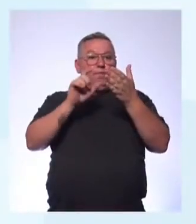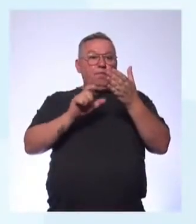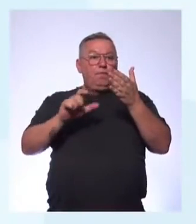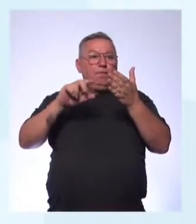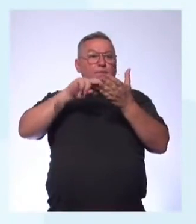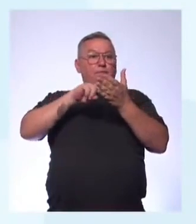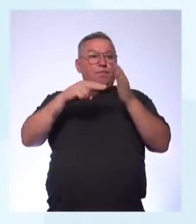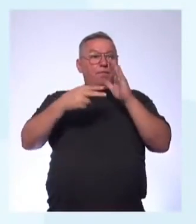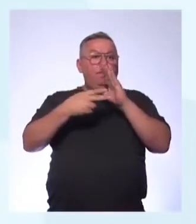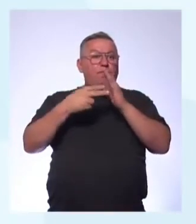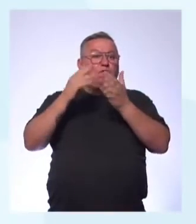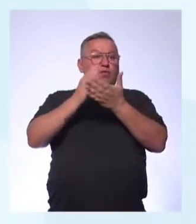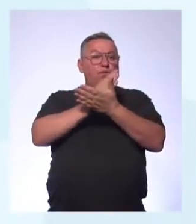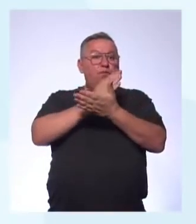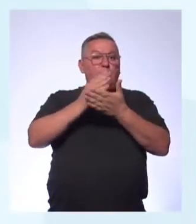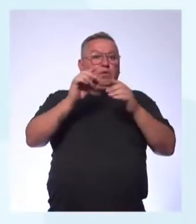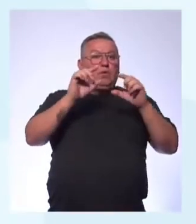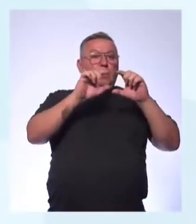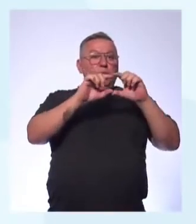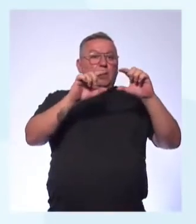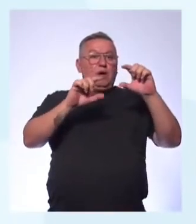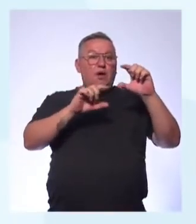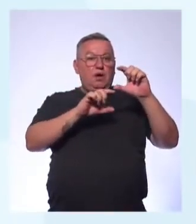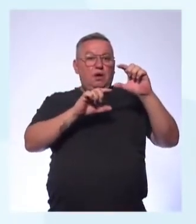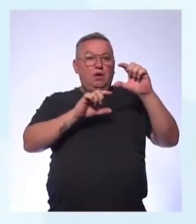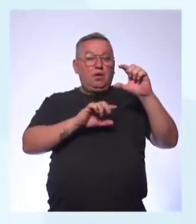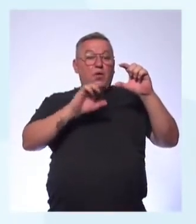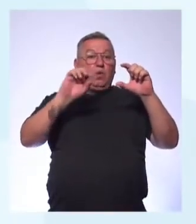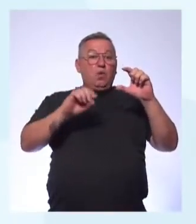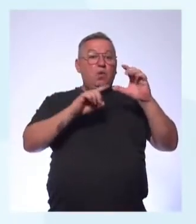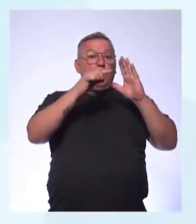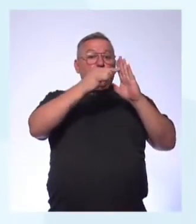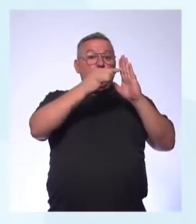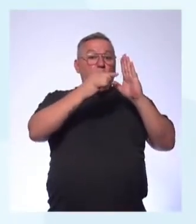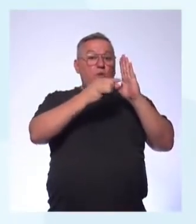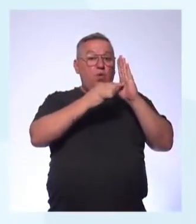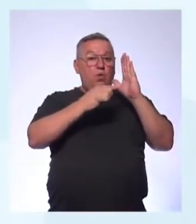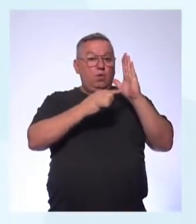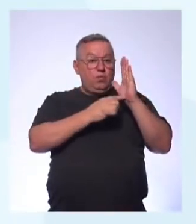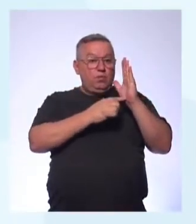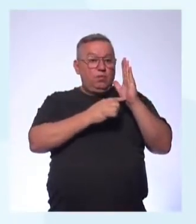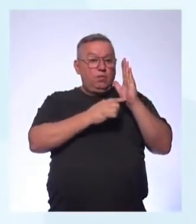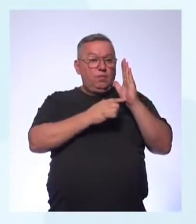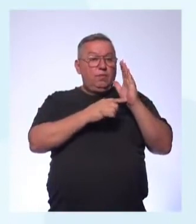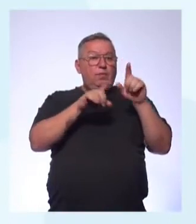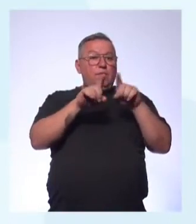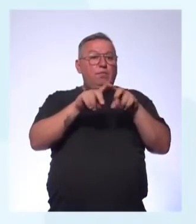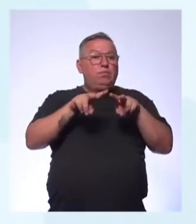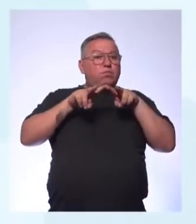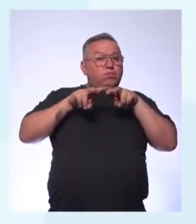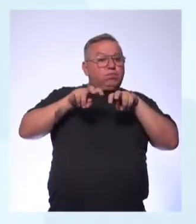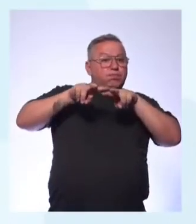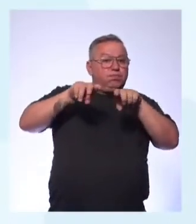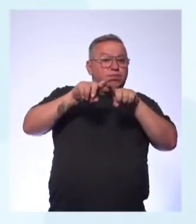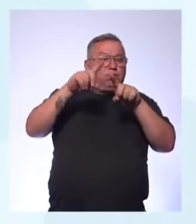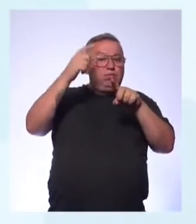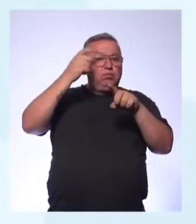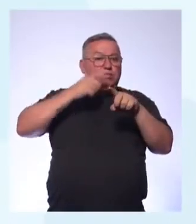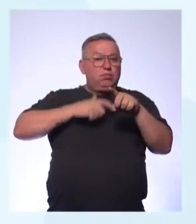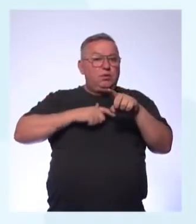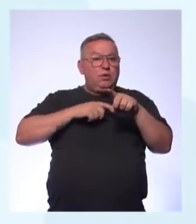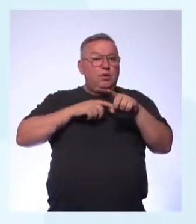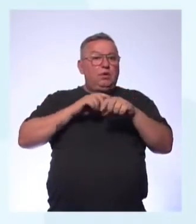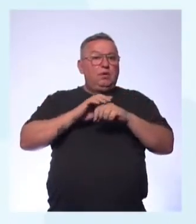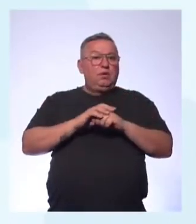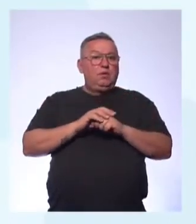unidade de sentido Dividindo em parágrafos ou tópicos e subtópicos Explorando as possibilidades de organização